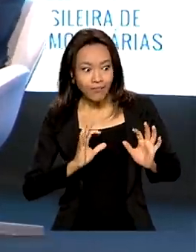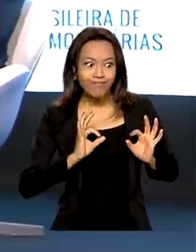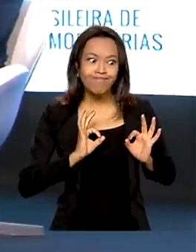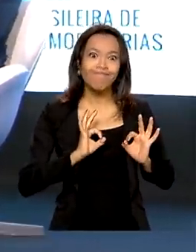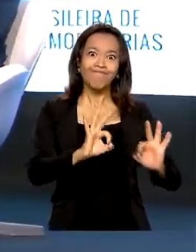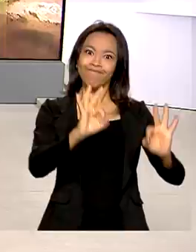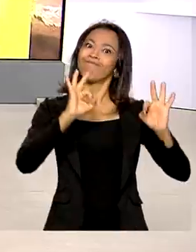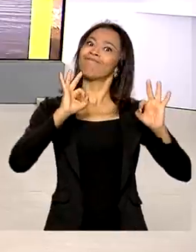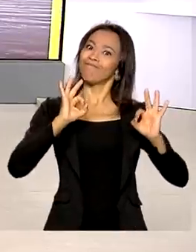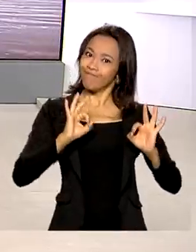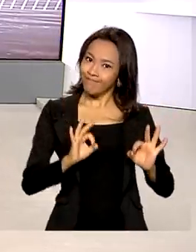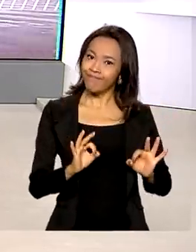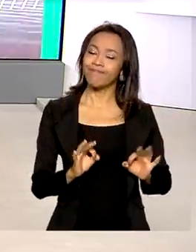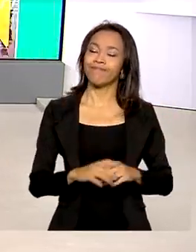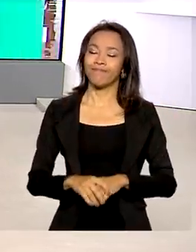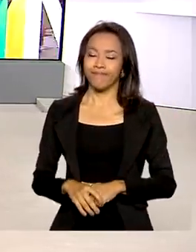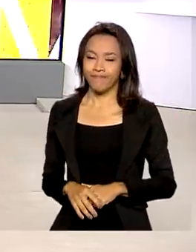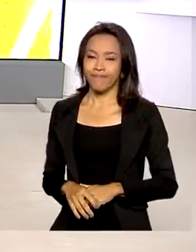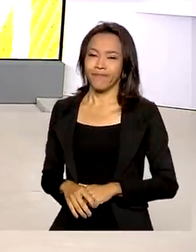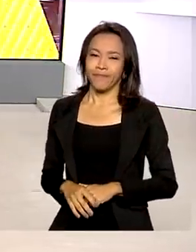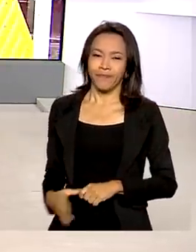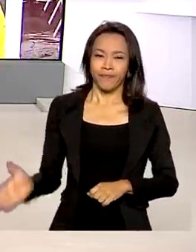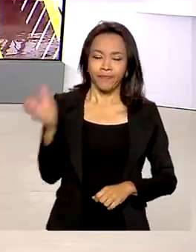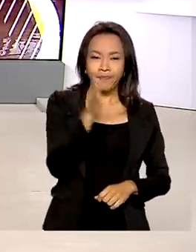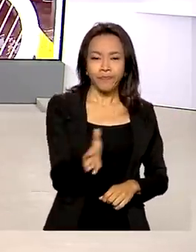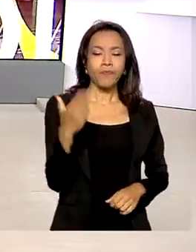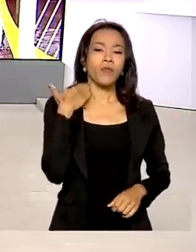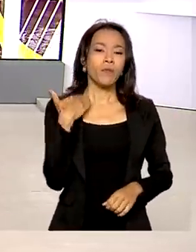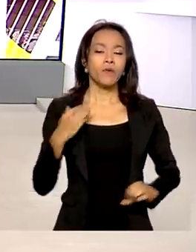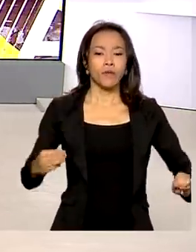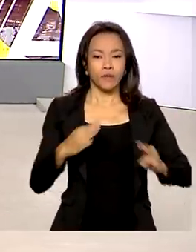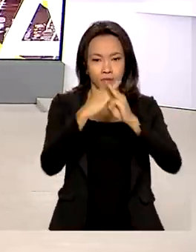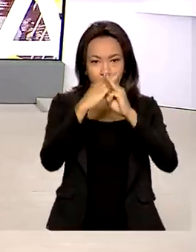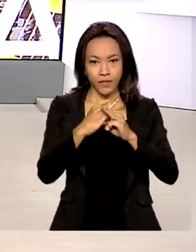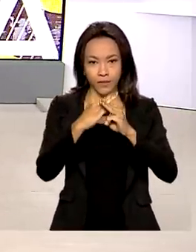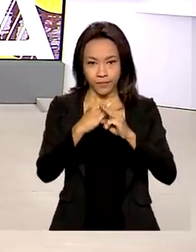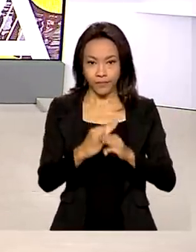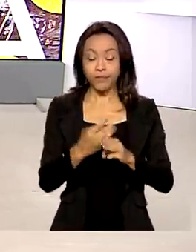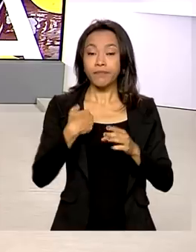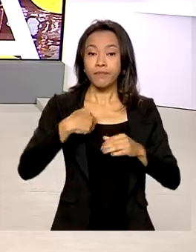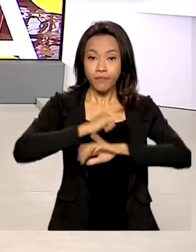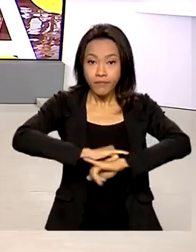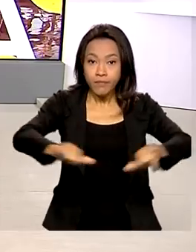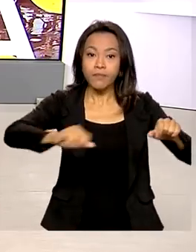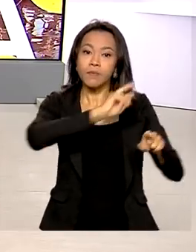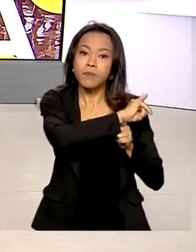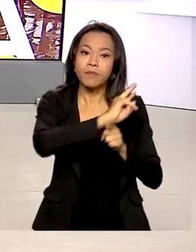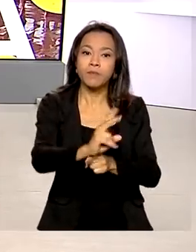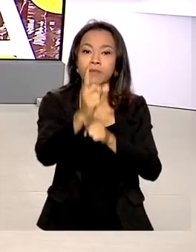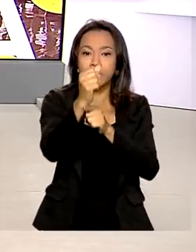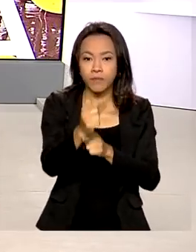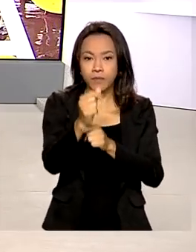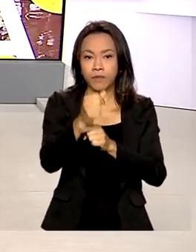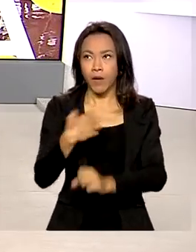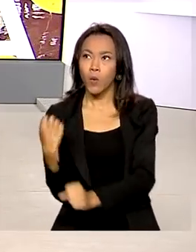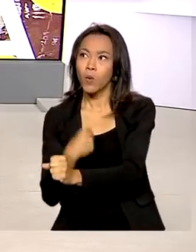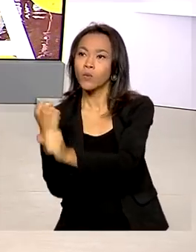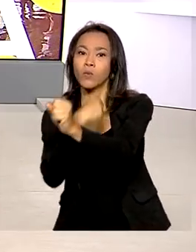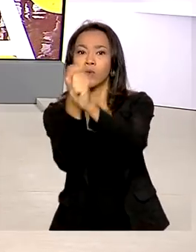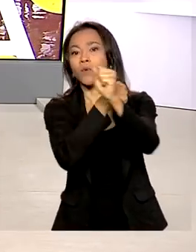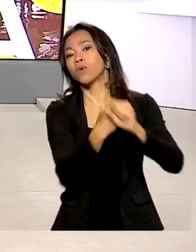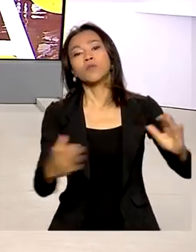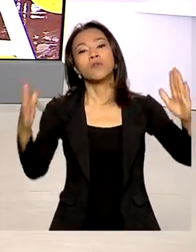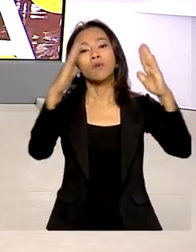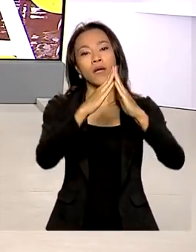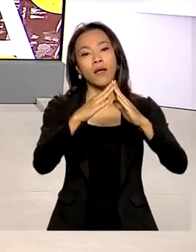a ir para o lugar. A Caixa lançou uma linha de crédito para a reforma e adaptação de casas para pessoas